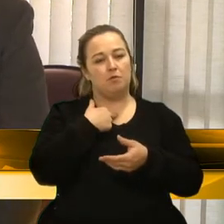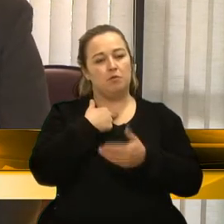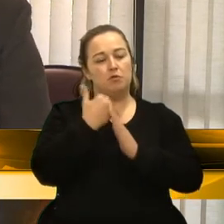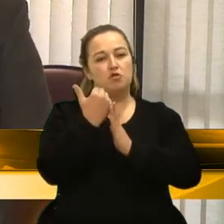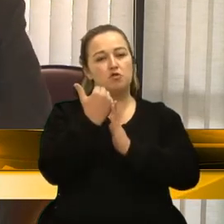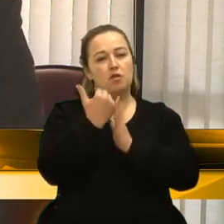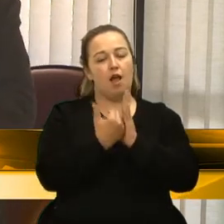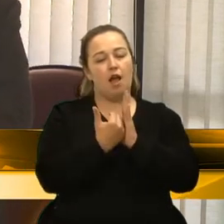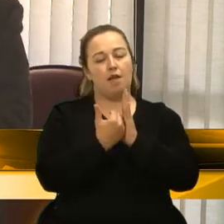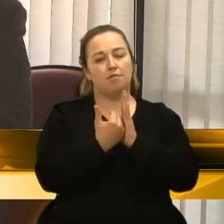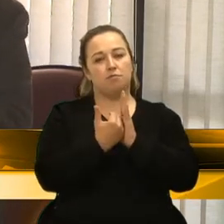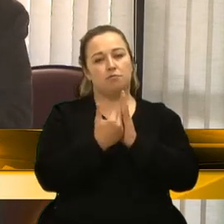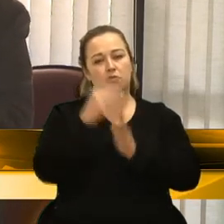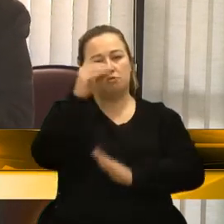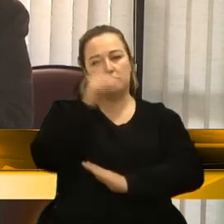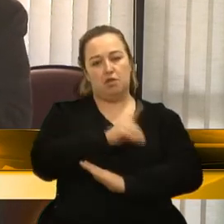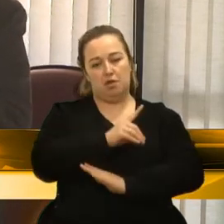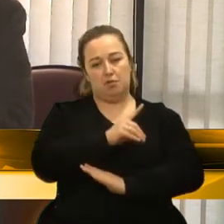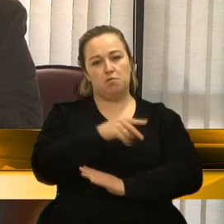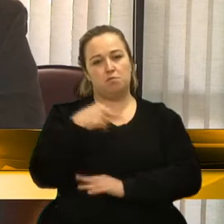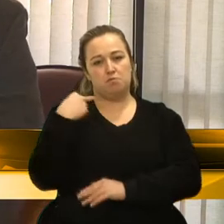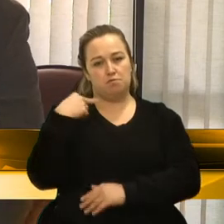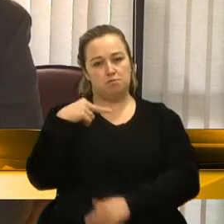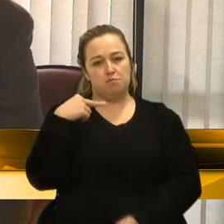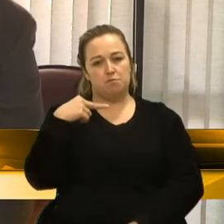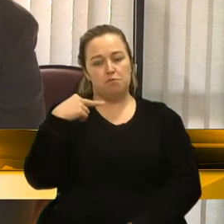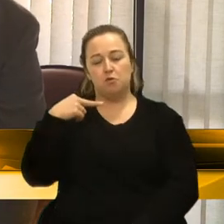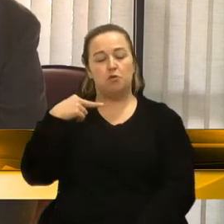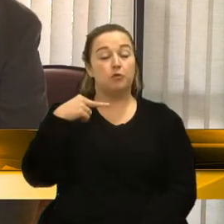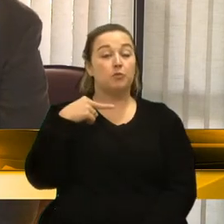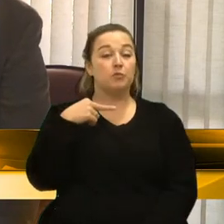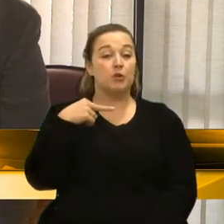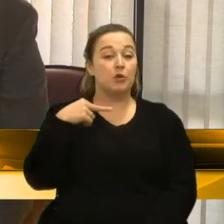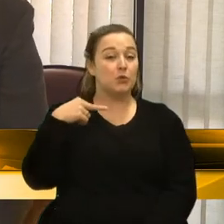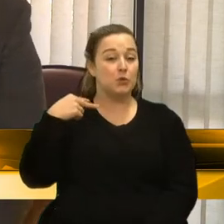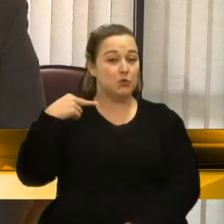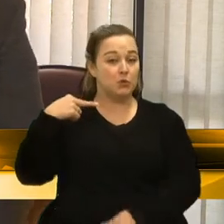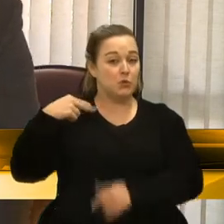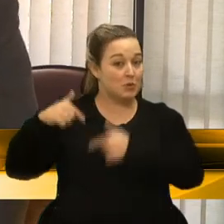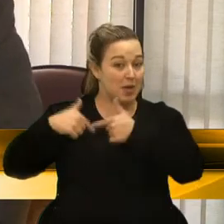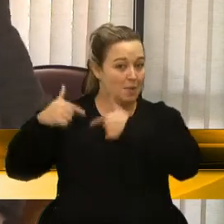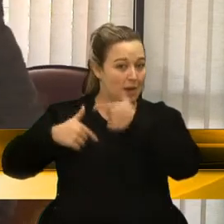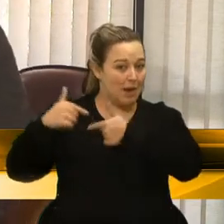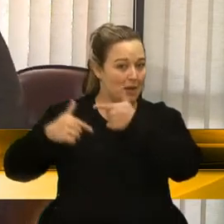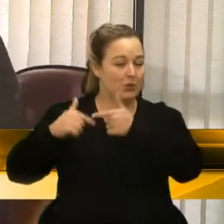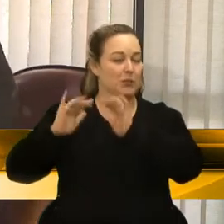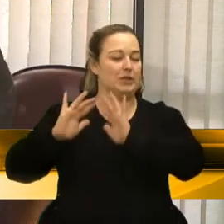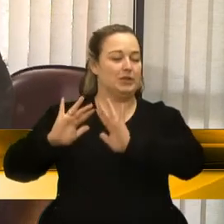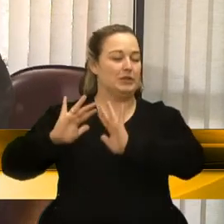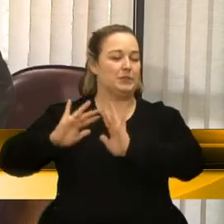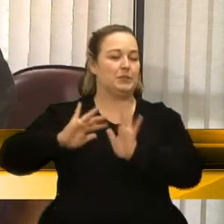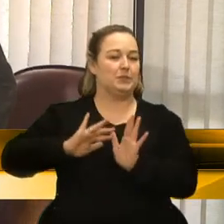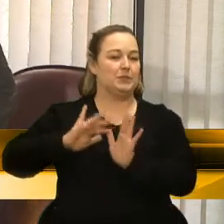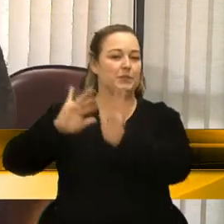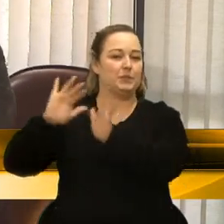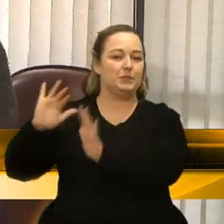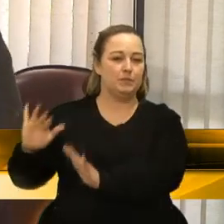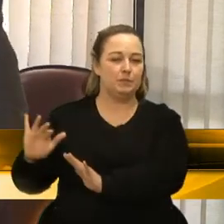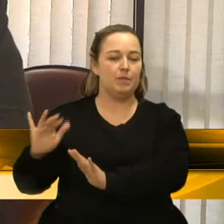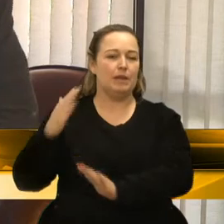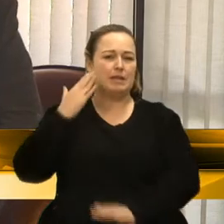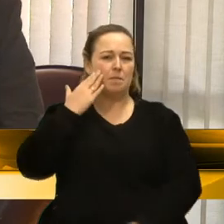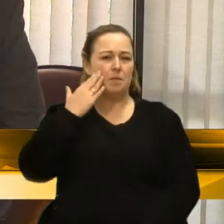que não era função do... O Executivo pode dizer que está com problemas, mas sabemos que 1% não ia